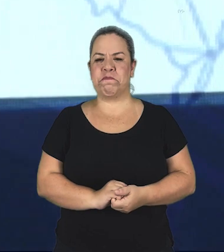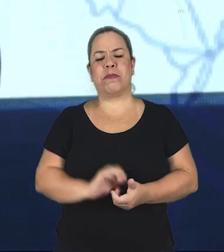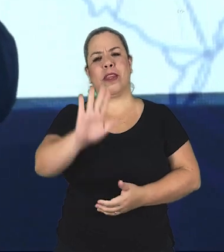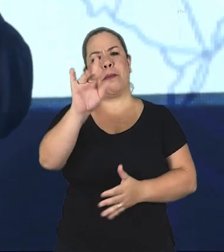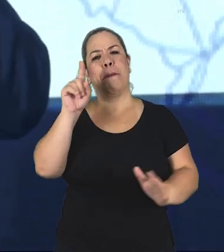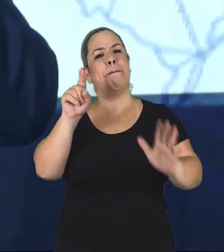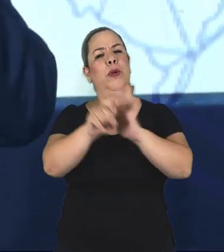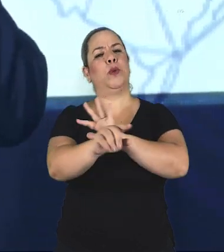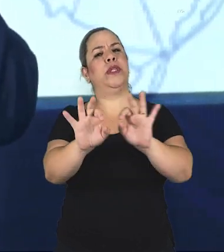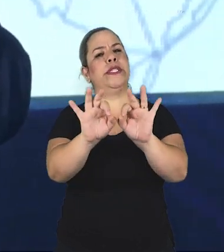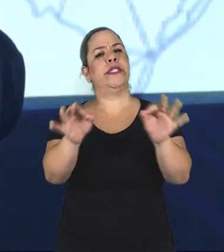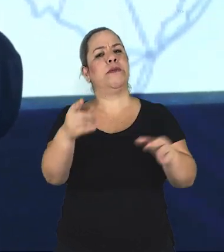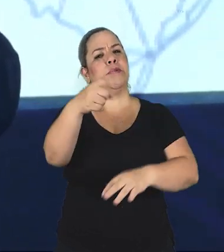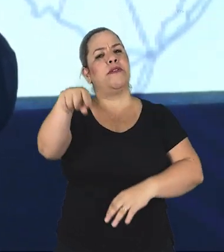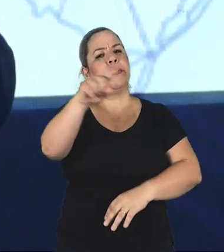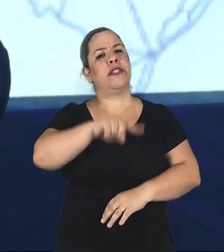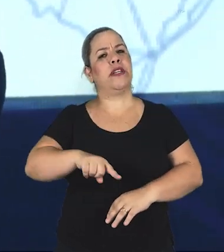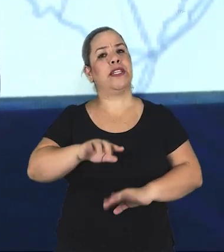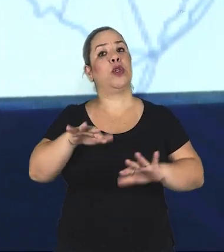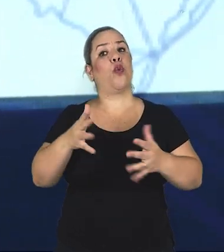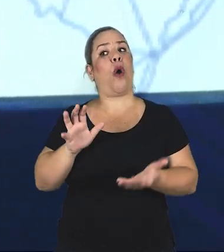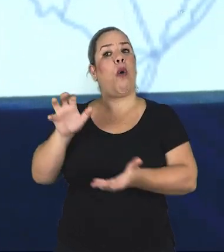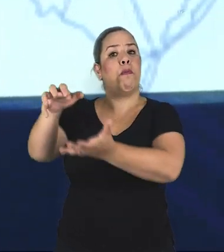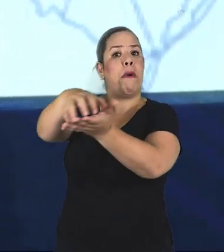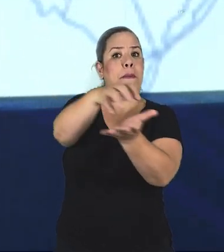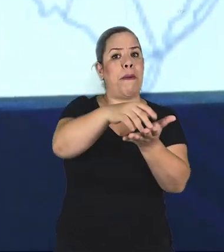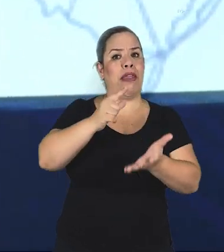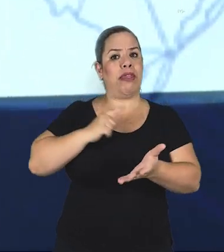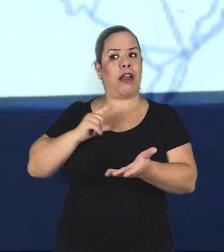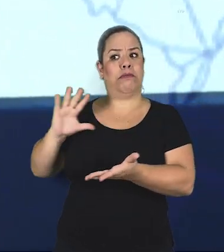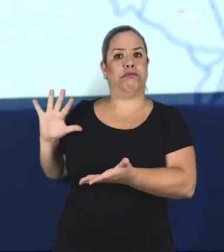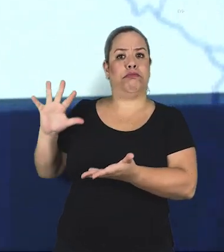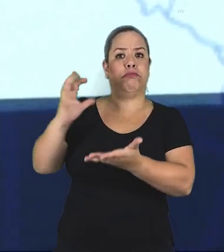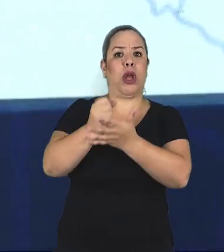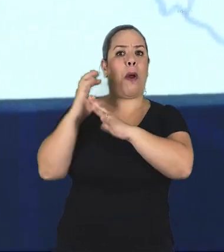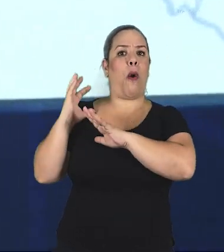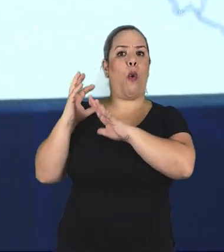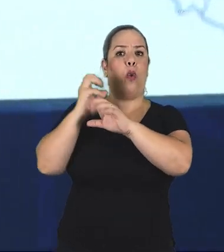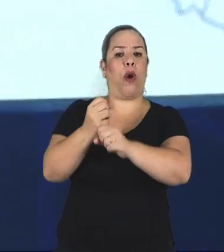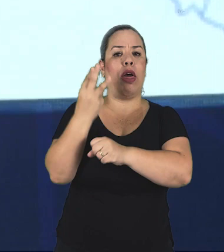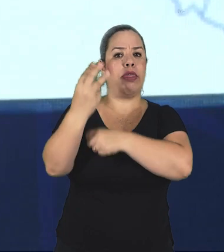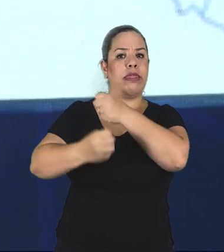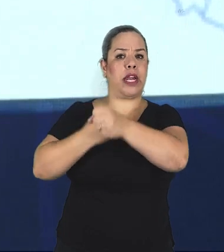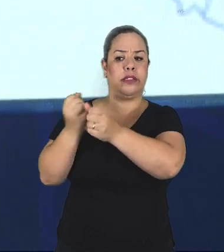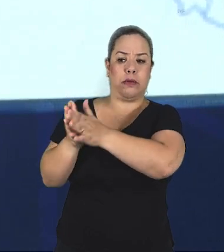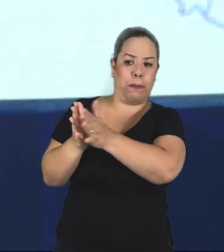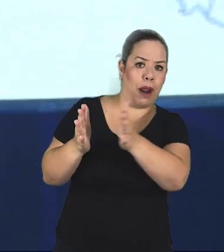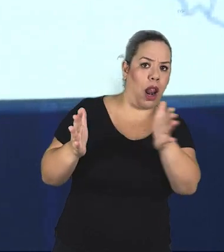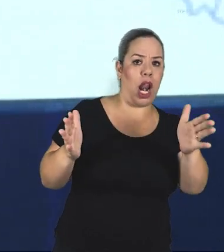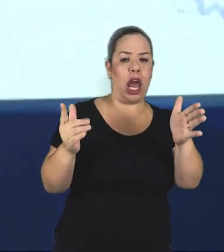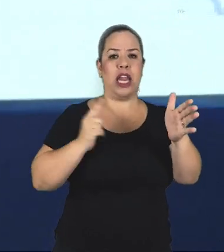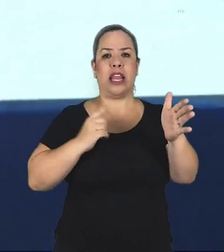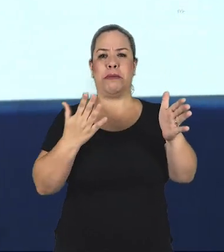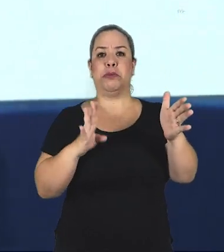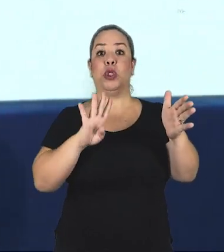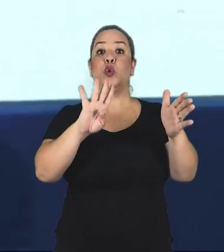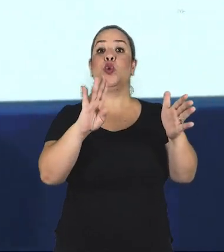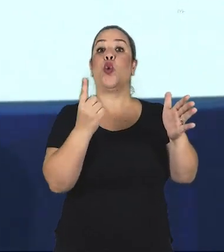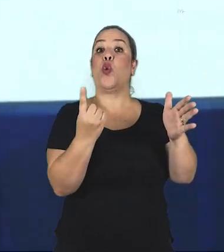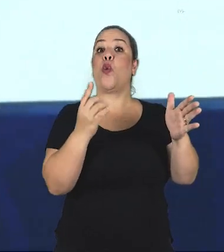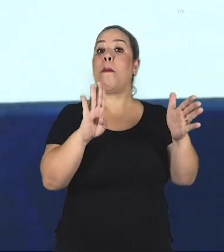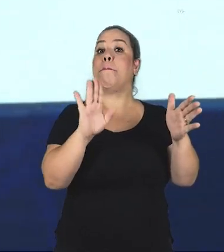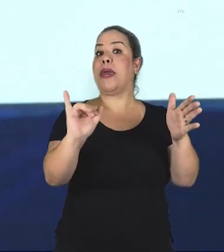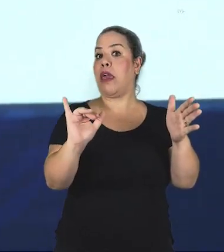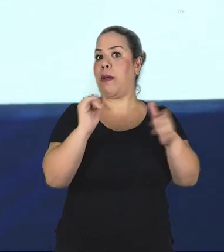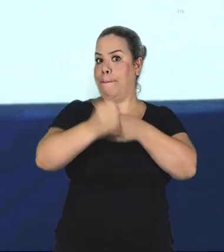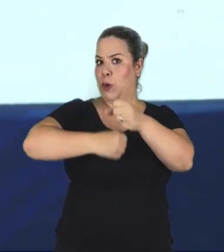Uma pergunta simples. Um órgão que faz uma arrecadação dessa, em três anos, vou colocar uma média de um bi, cem por